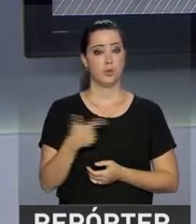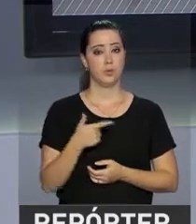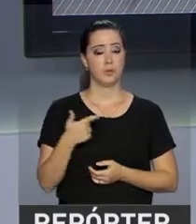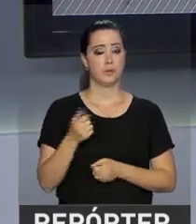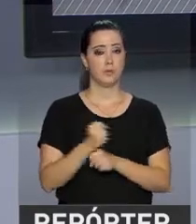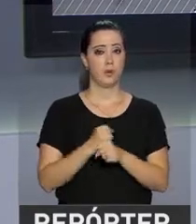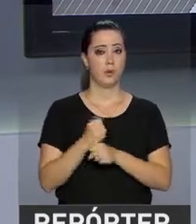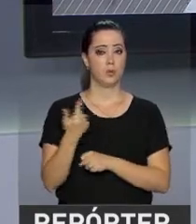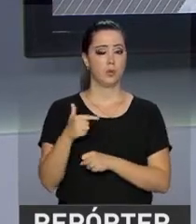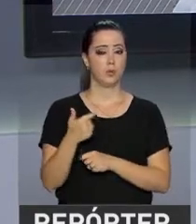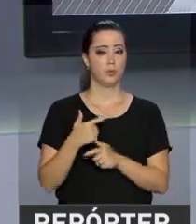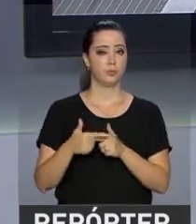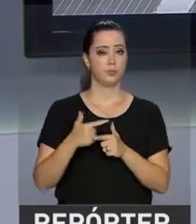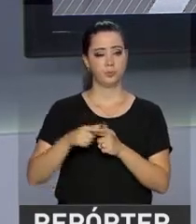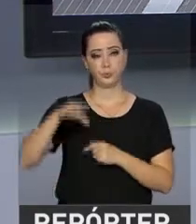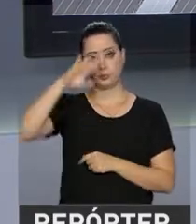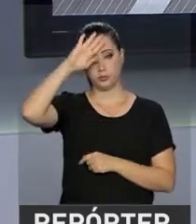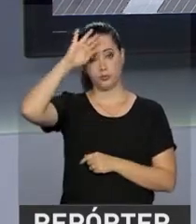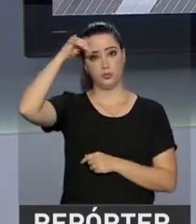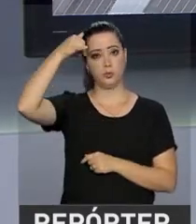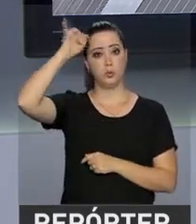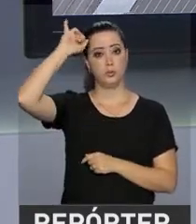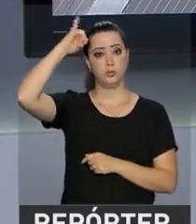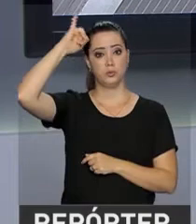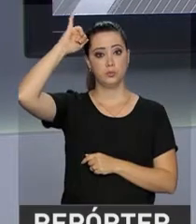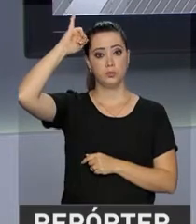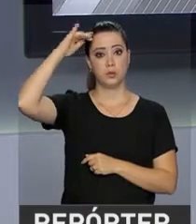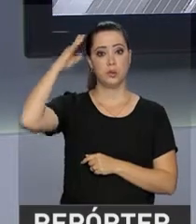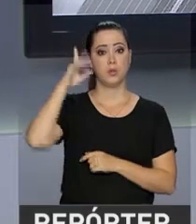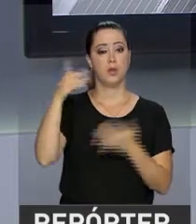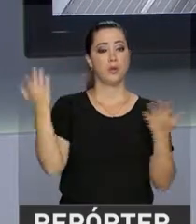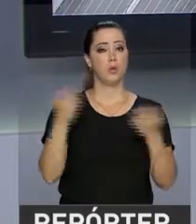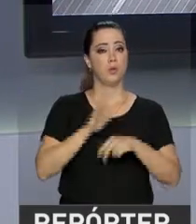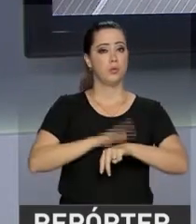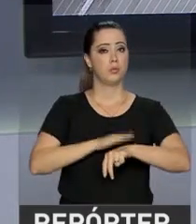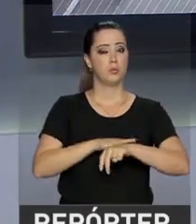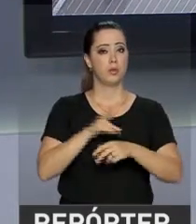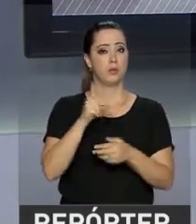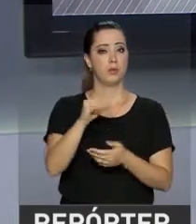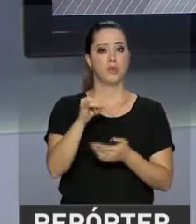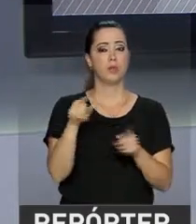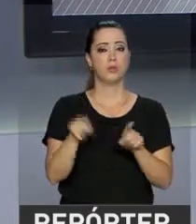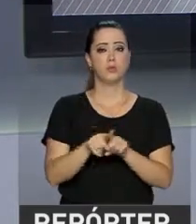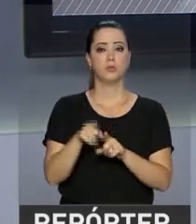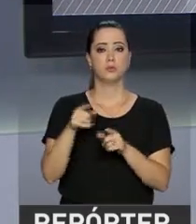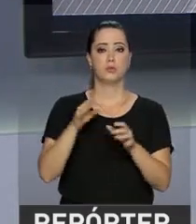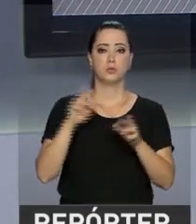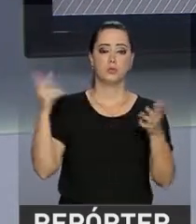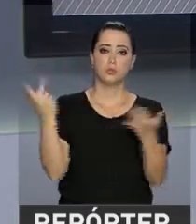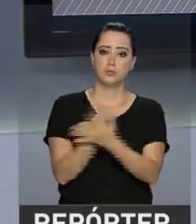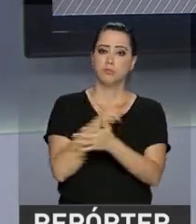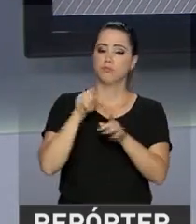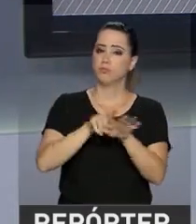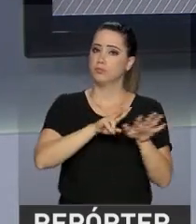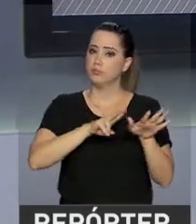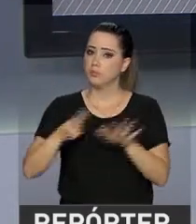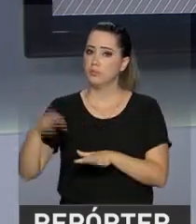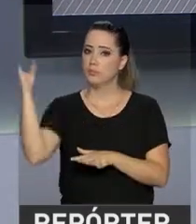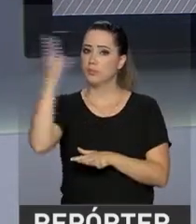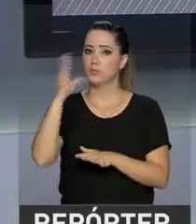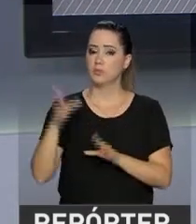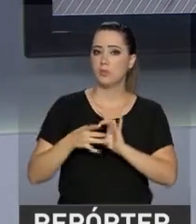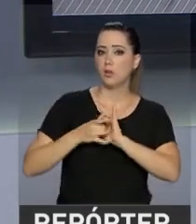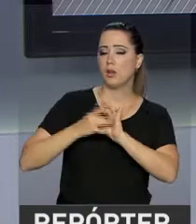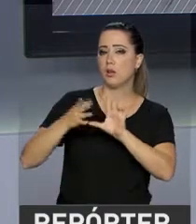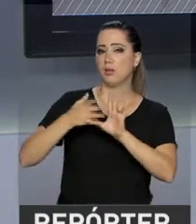registra casos de febre afitosa. Para marcar a data, o governo federal realiza a Semana Brasil Livre da Afitosa. O presidente